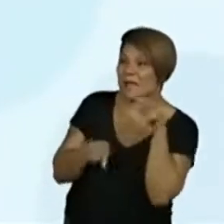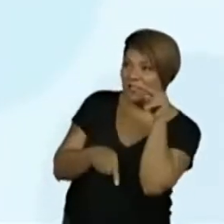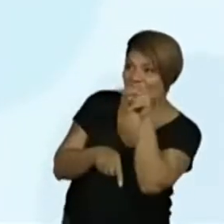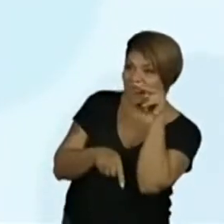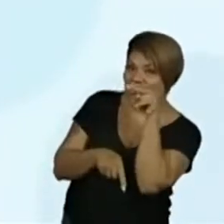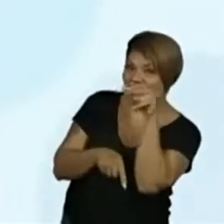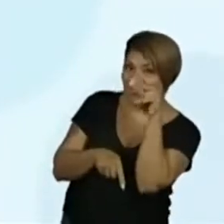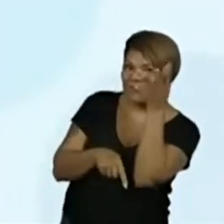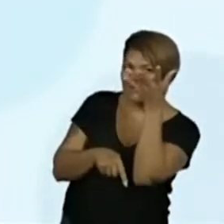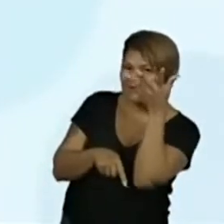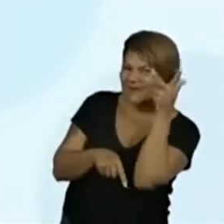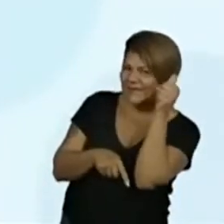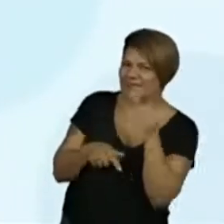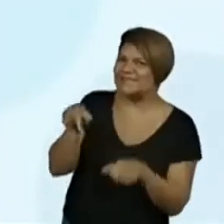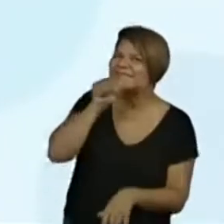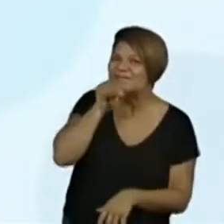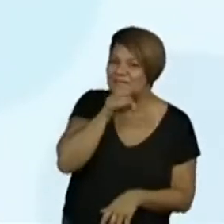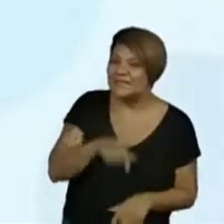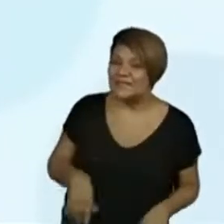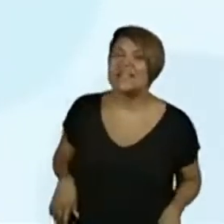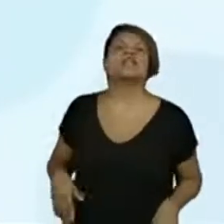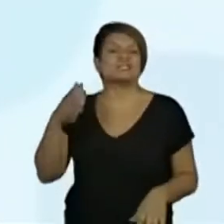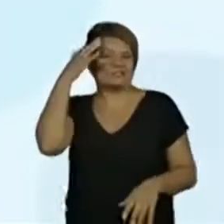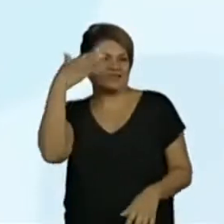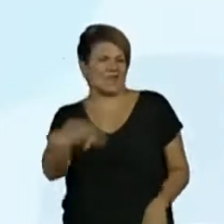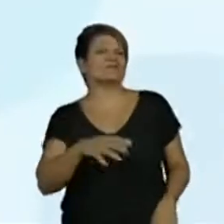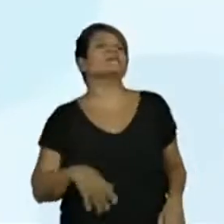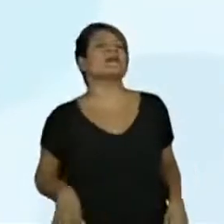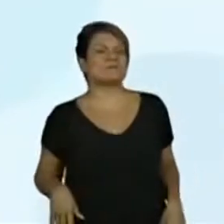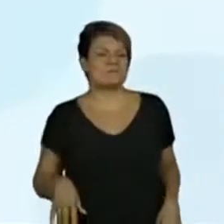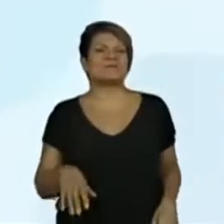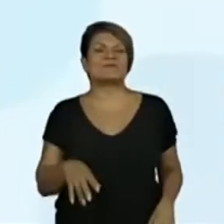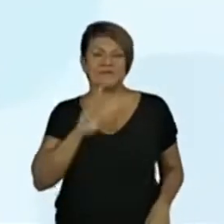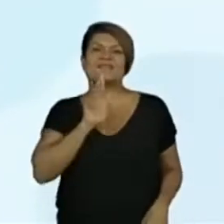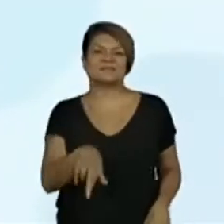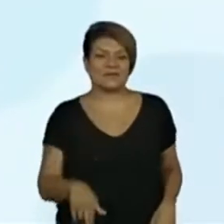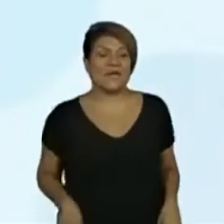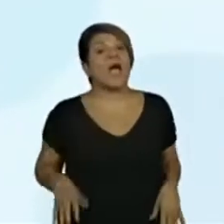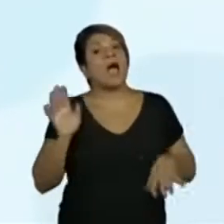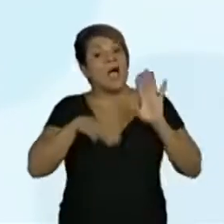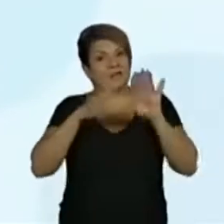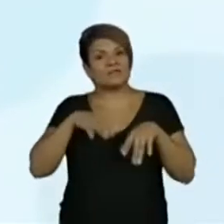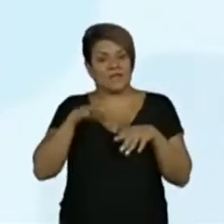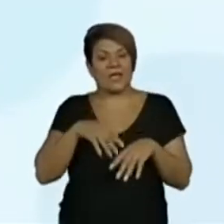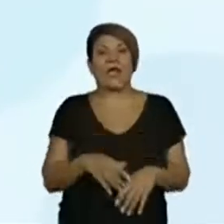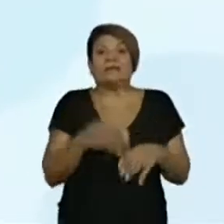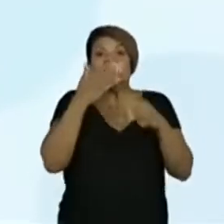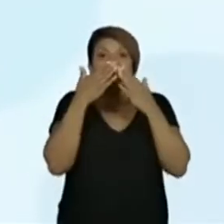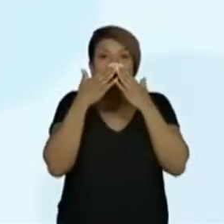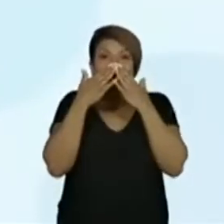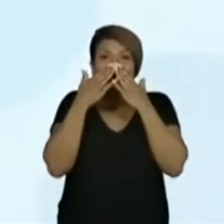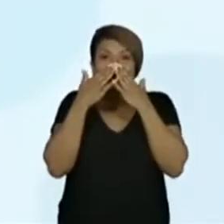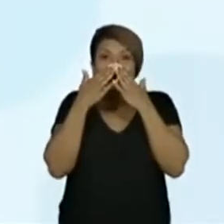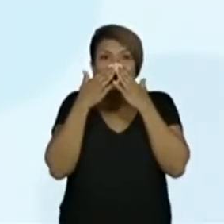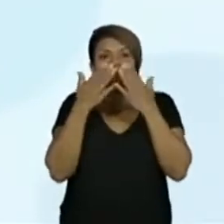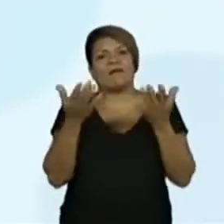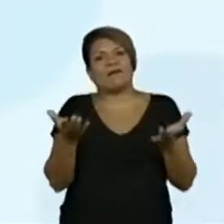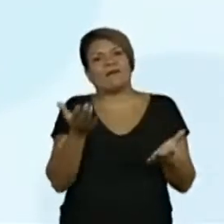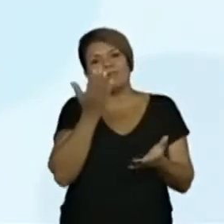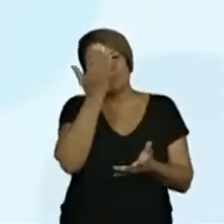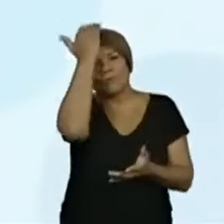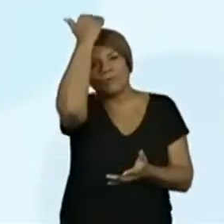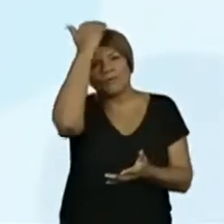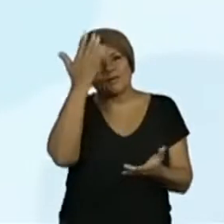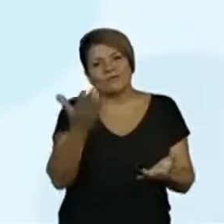toda a beleza lá, a mãe se embelezando, já vão conseguir responder. Ah, mas eles também fazem uns topetes, professora... Ih! Ah, professora